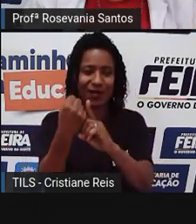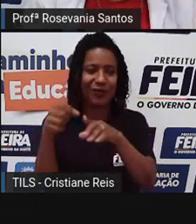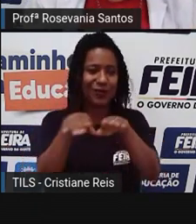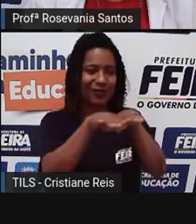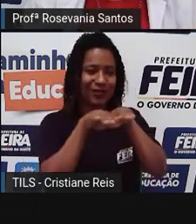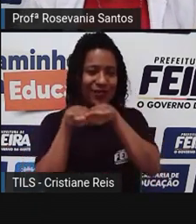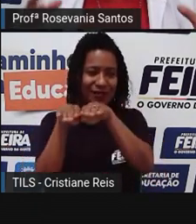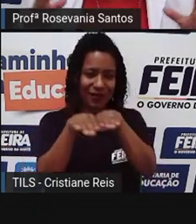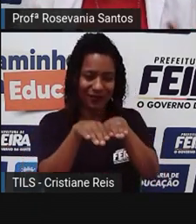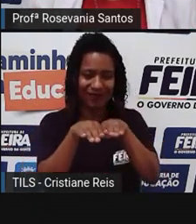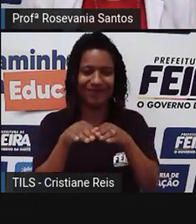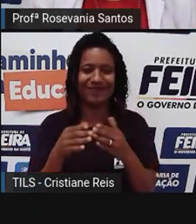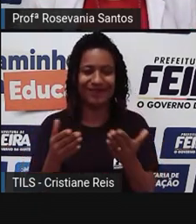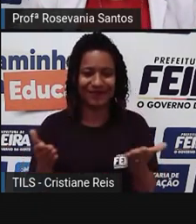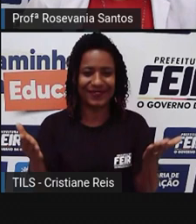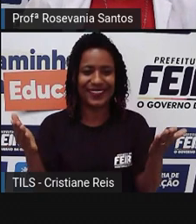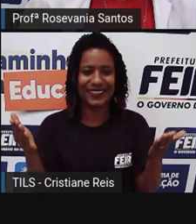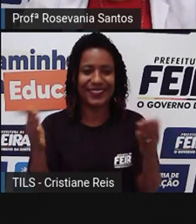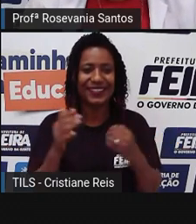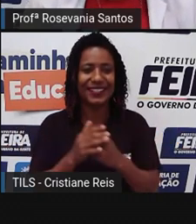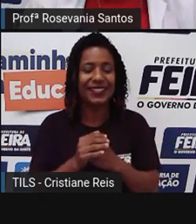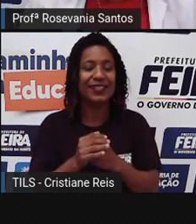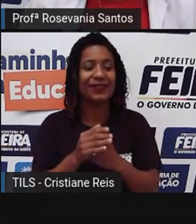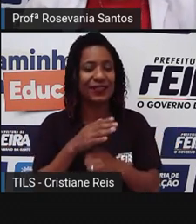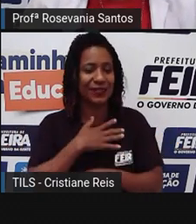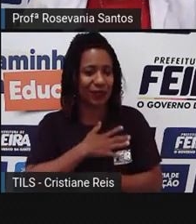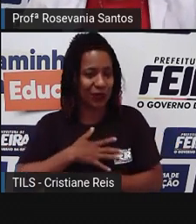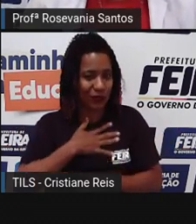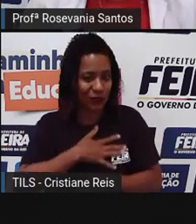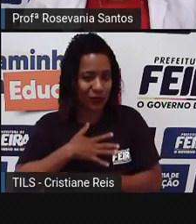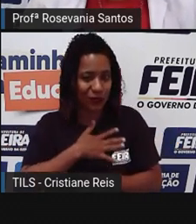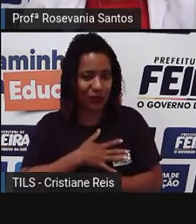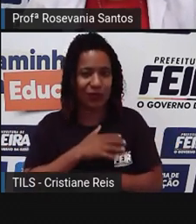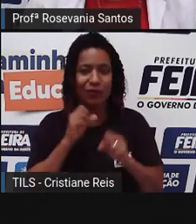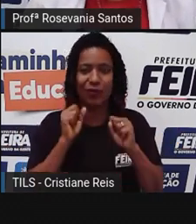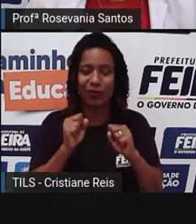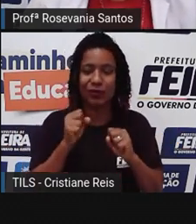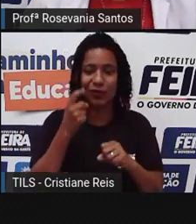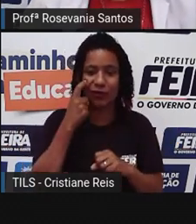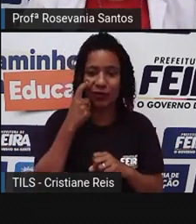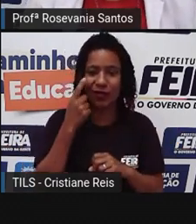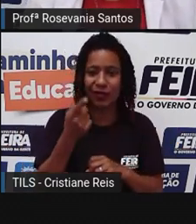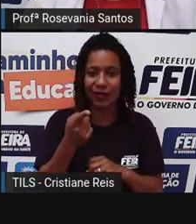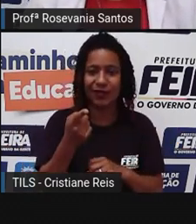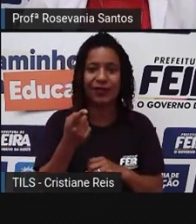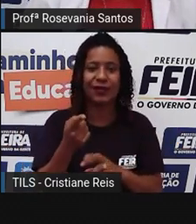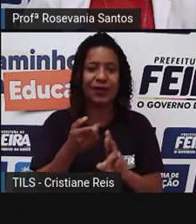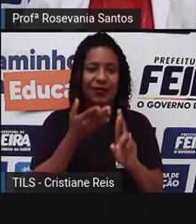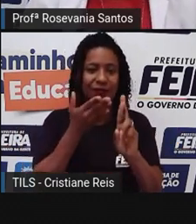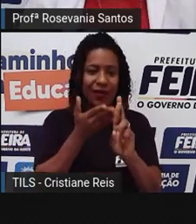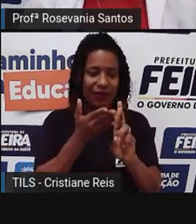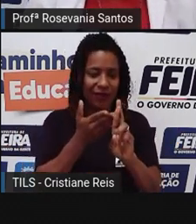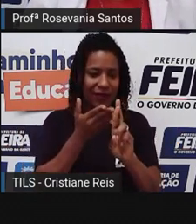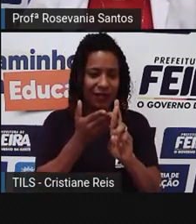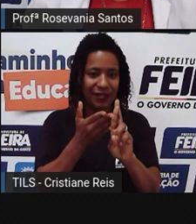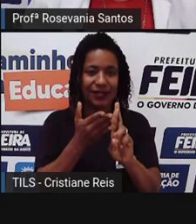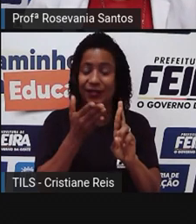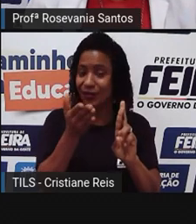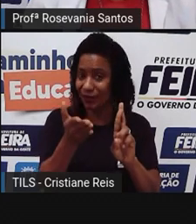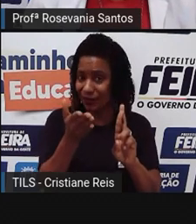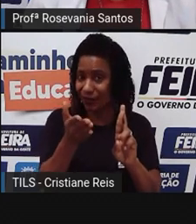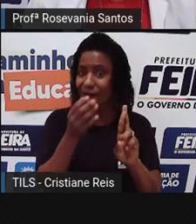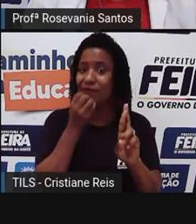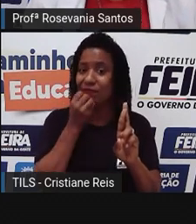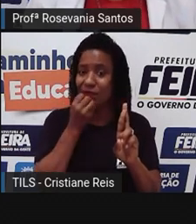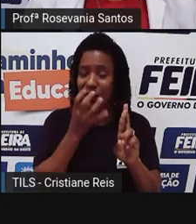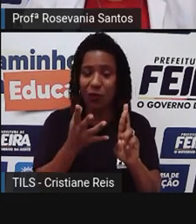aula de hoje. Qualquer dúvida, né, vocês podem aprovar uma sugestão aqui de leitura, que foi também de onde a Pró tirou boa